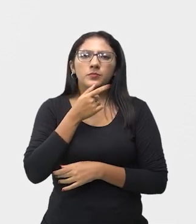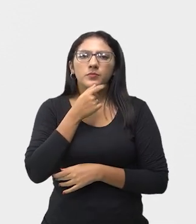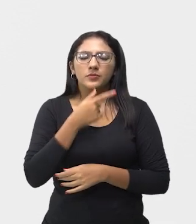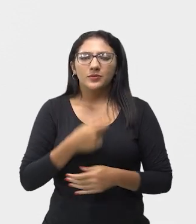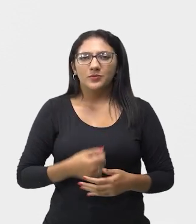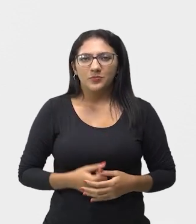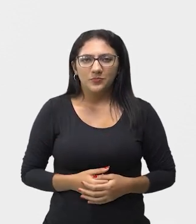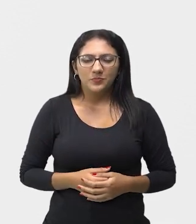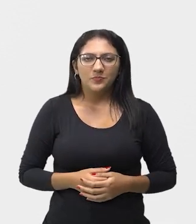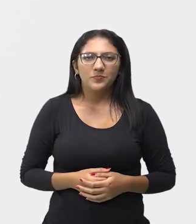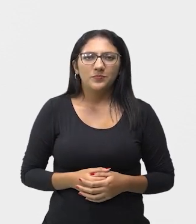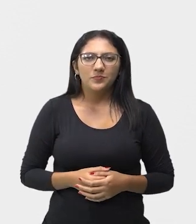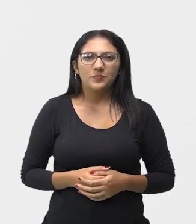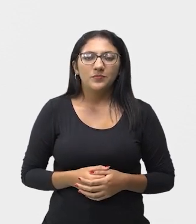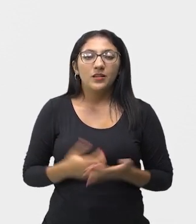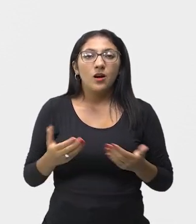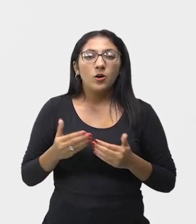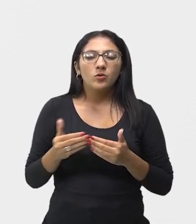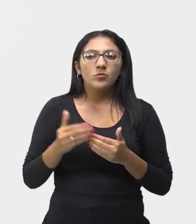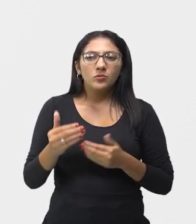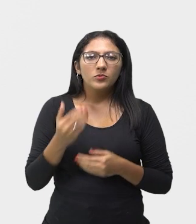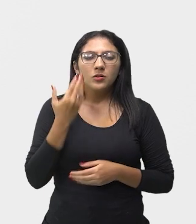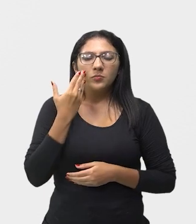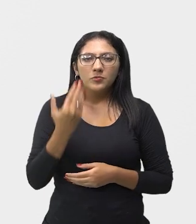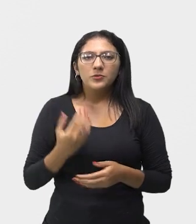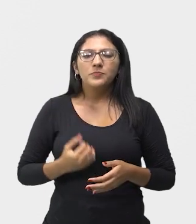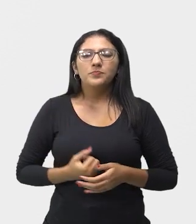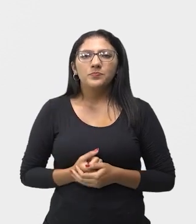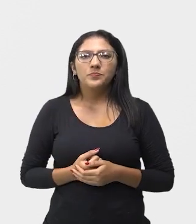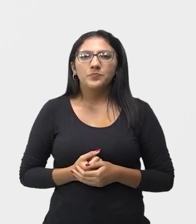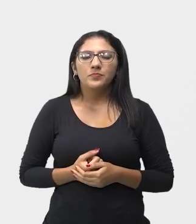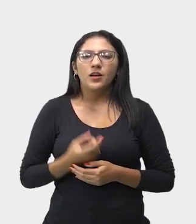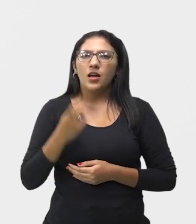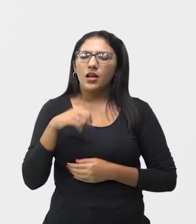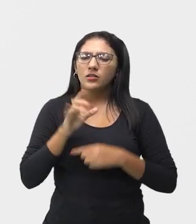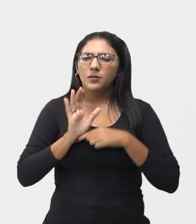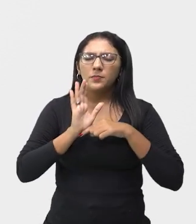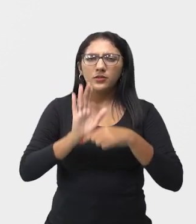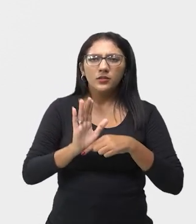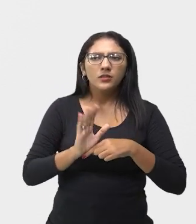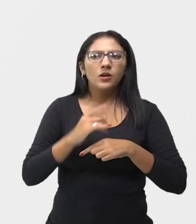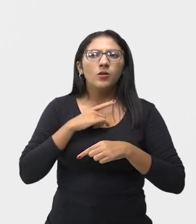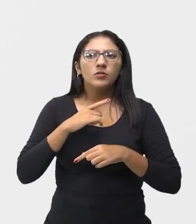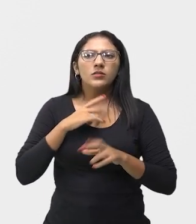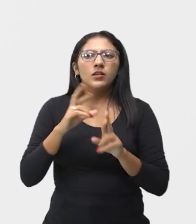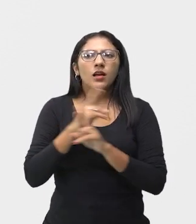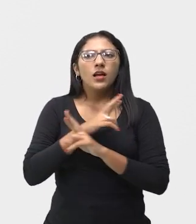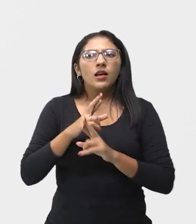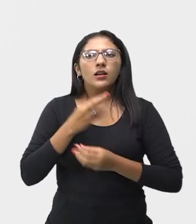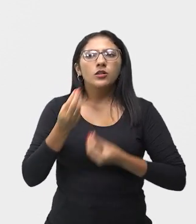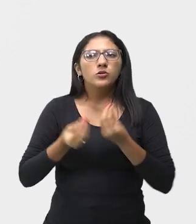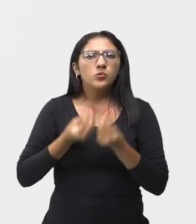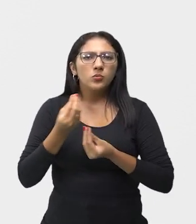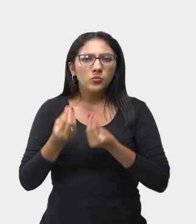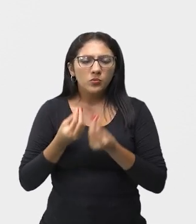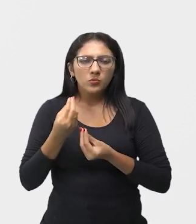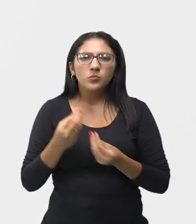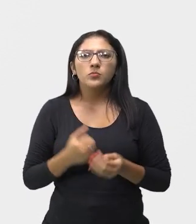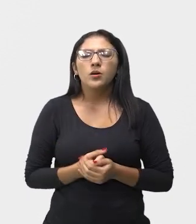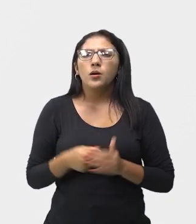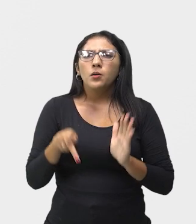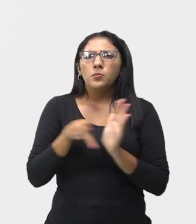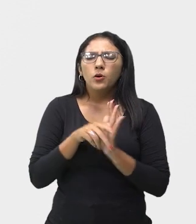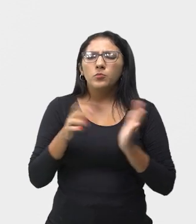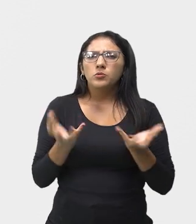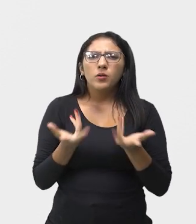Vamos dar continuidade? Essas figuras eram uma espécie de representação arquetípica